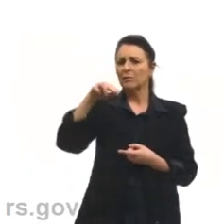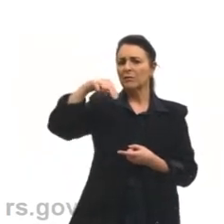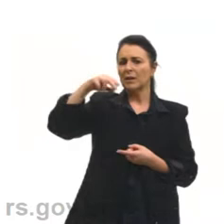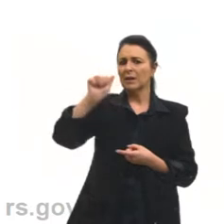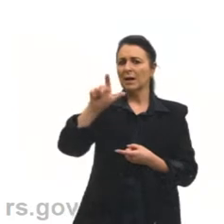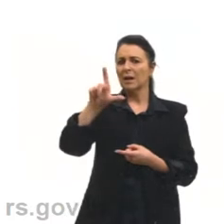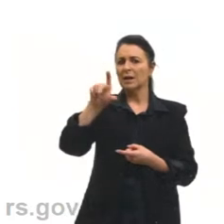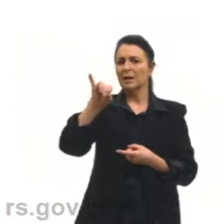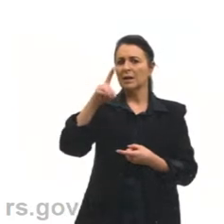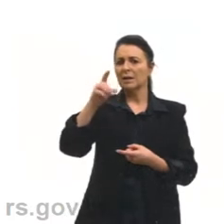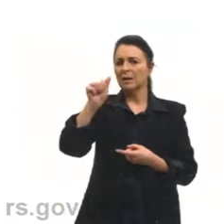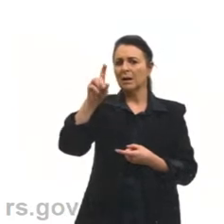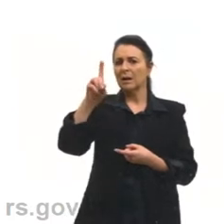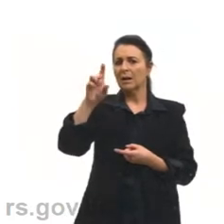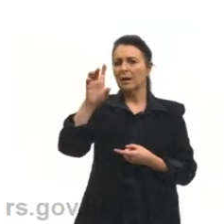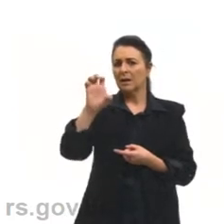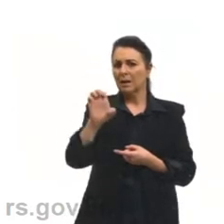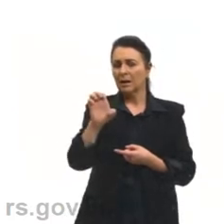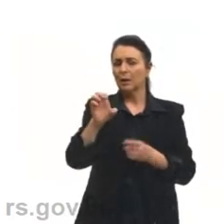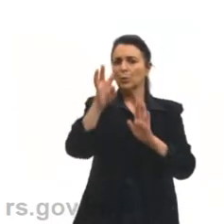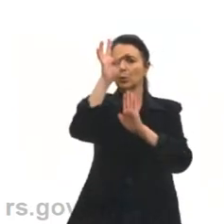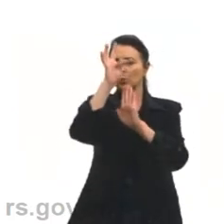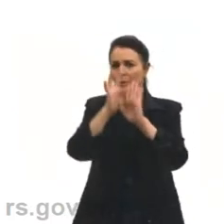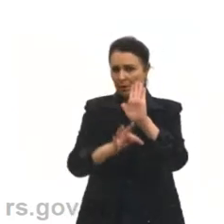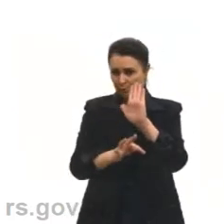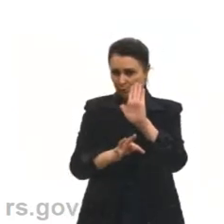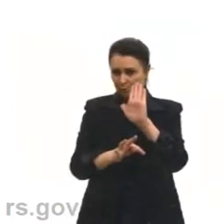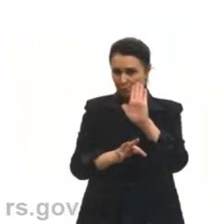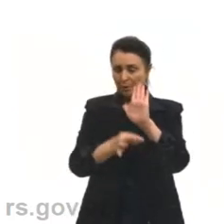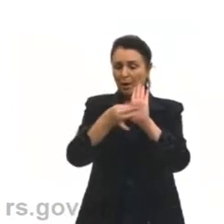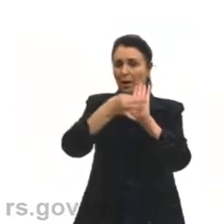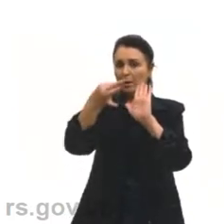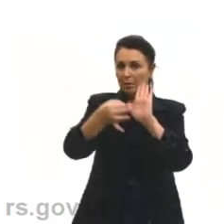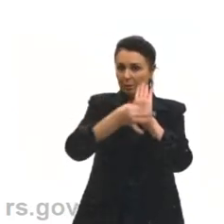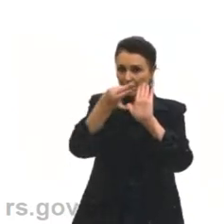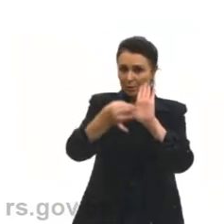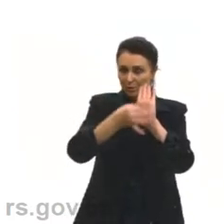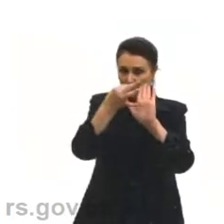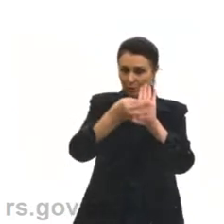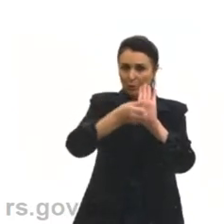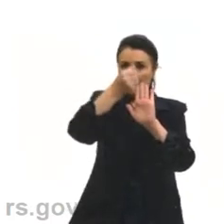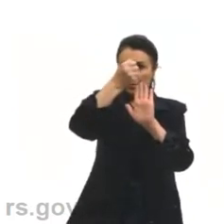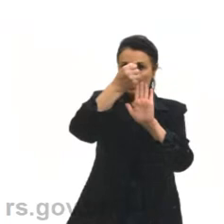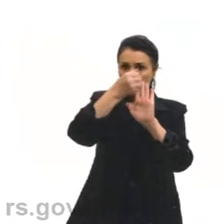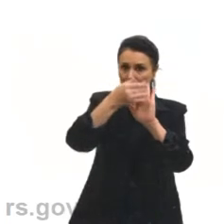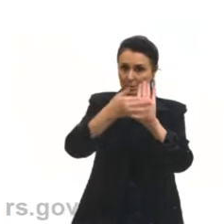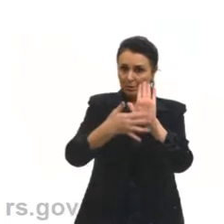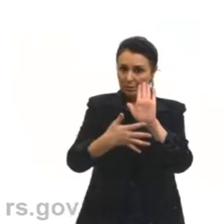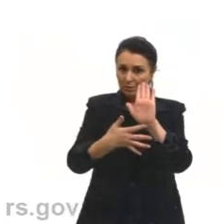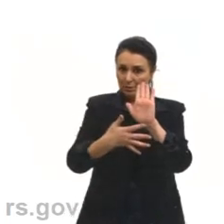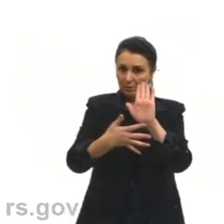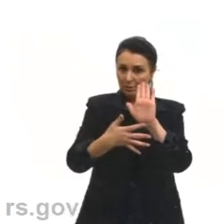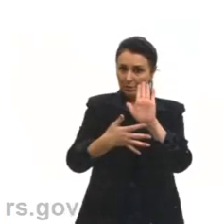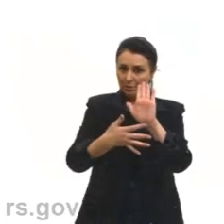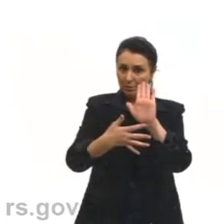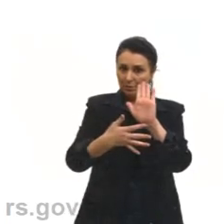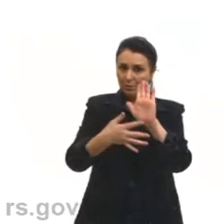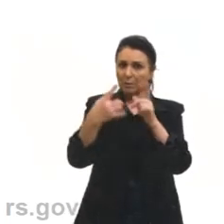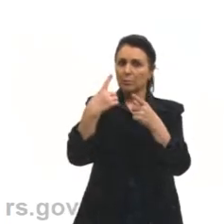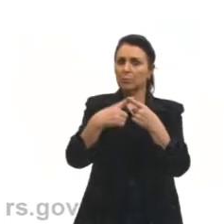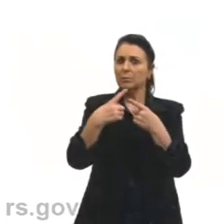dissertativo argumentativo? Vocês sabem qual é a finalidade? Para que ele serve um texto dissertativo argumentativo?